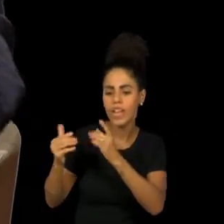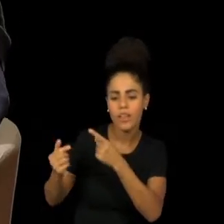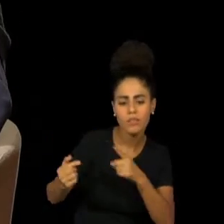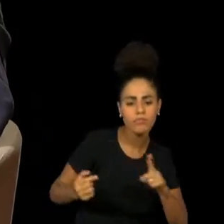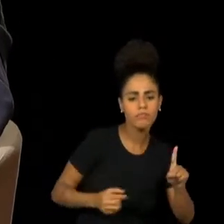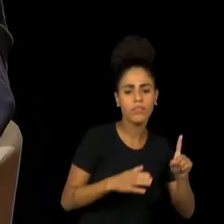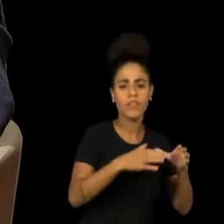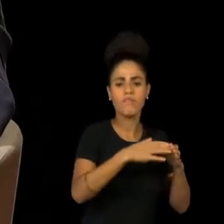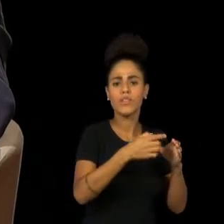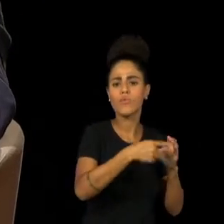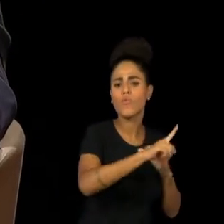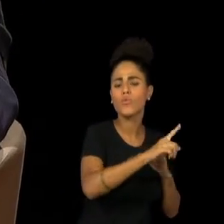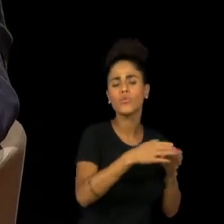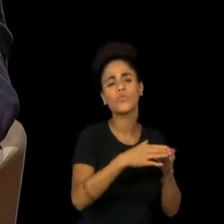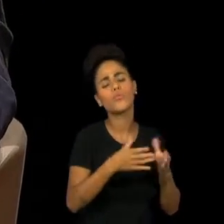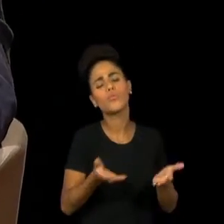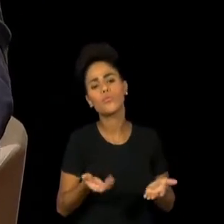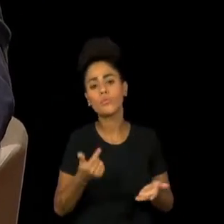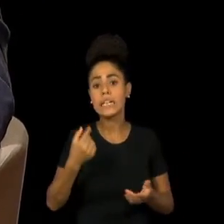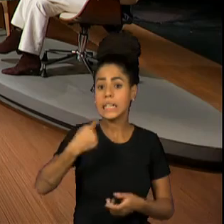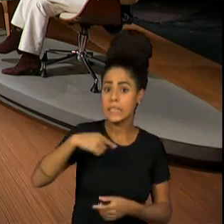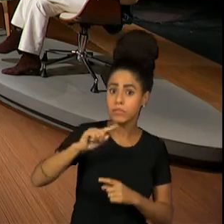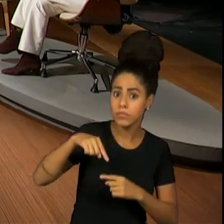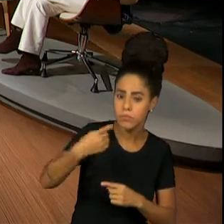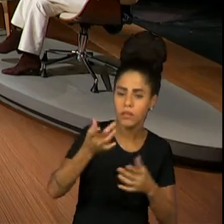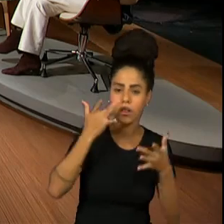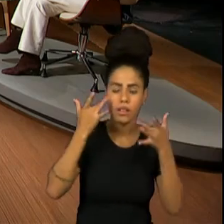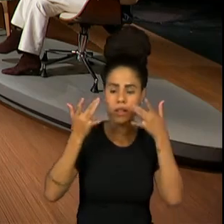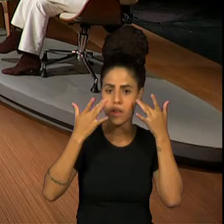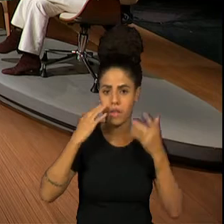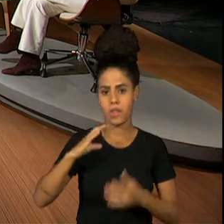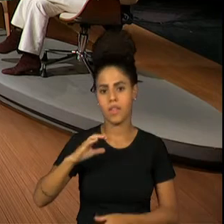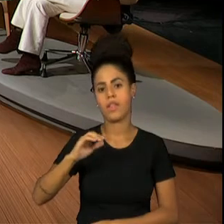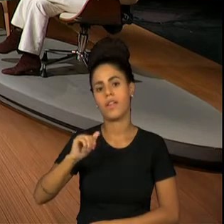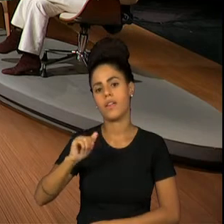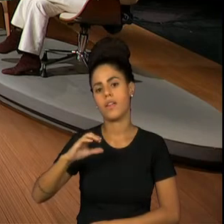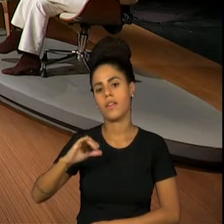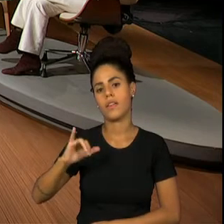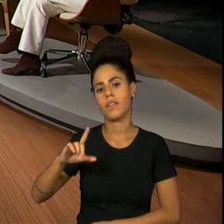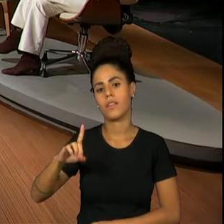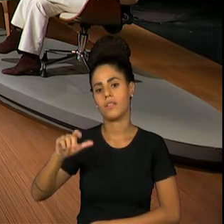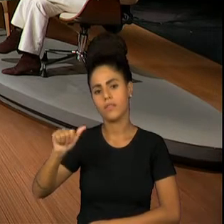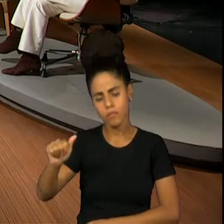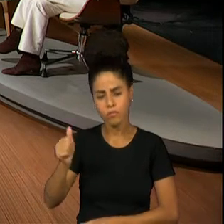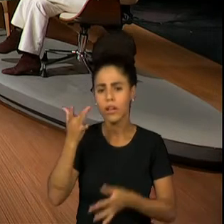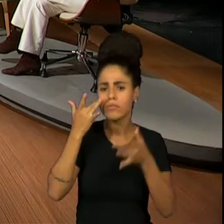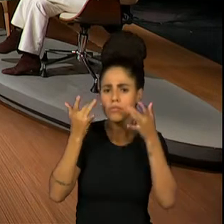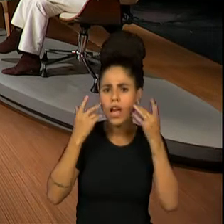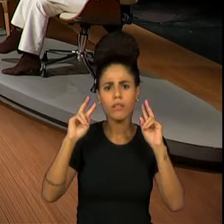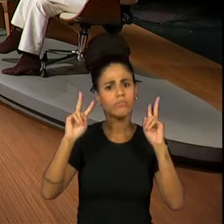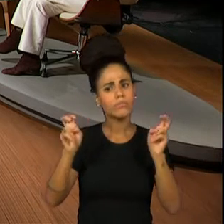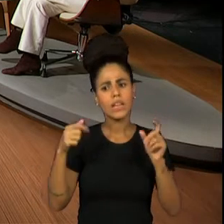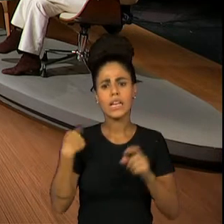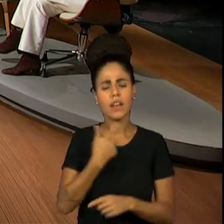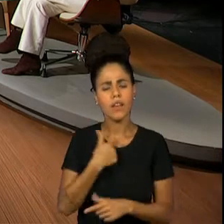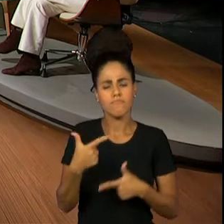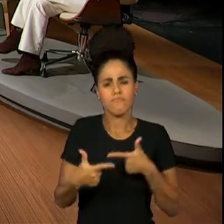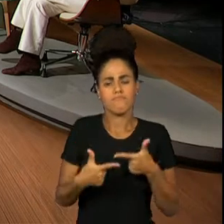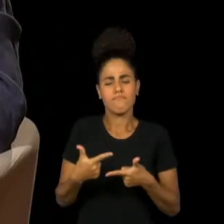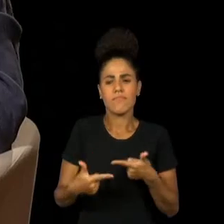momento. Depois, Cacilda foi assim, um espetáculo que a gente fez. Eu